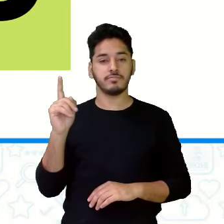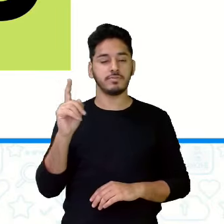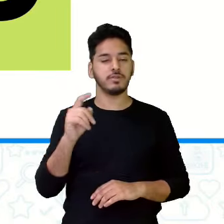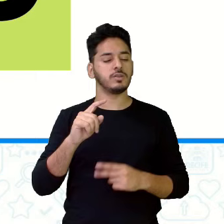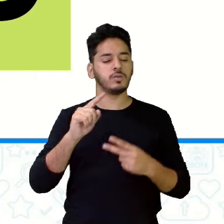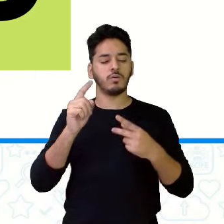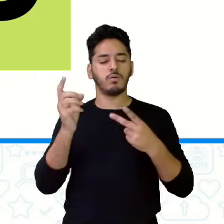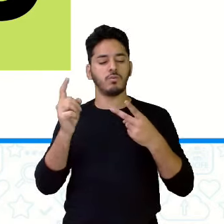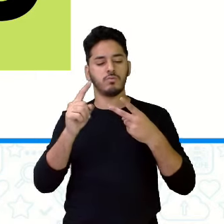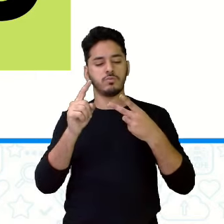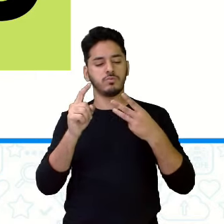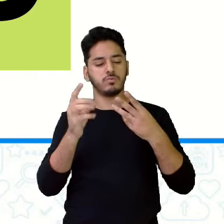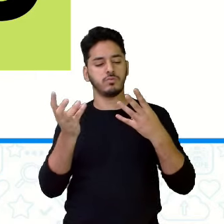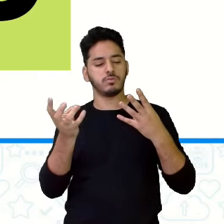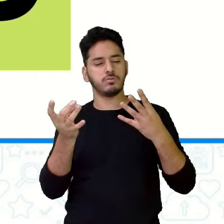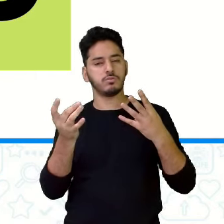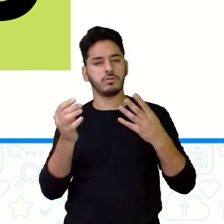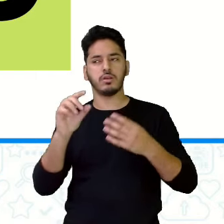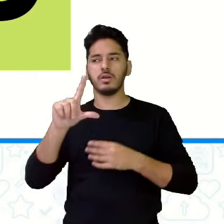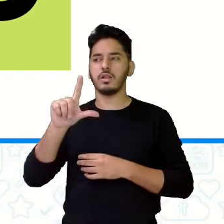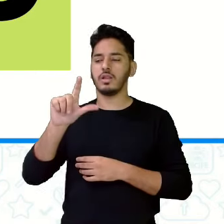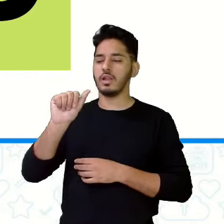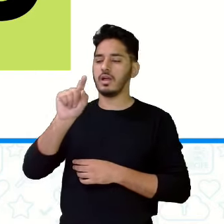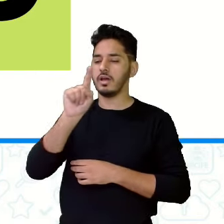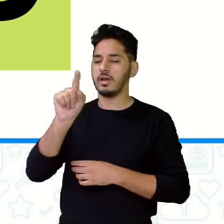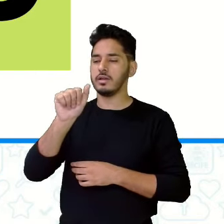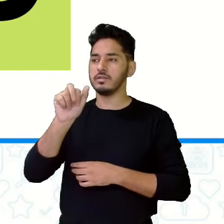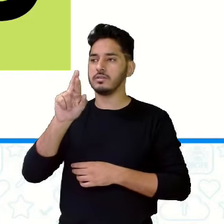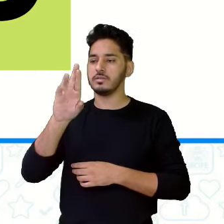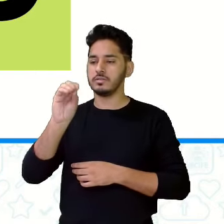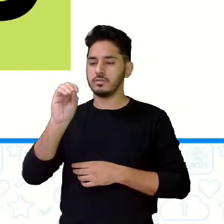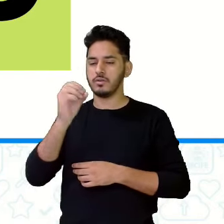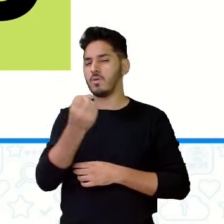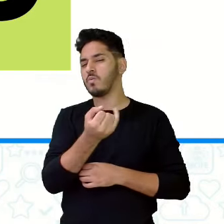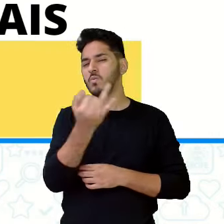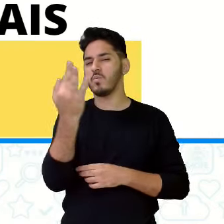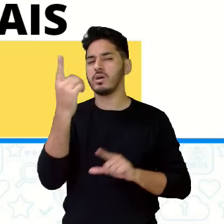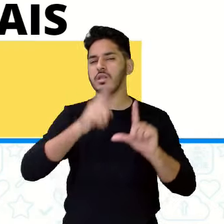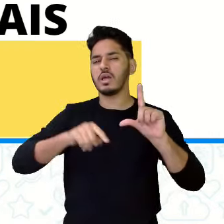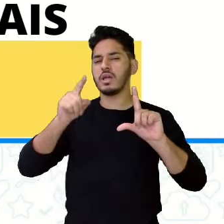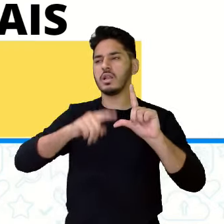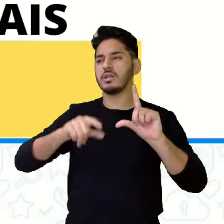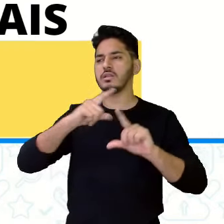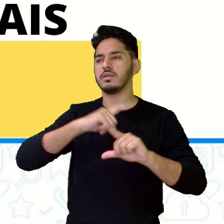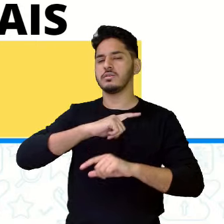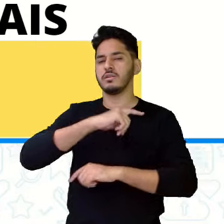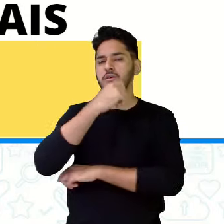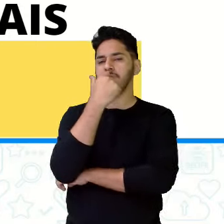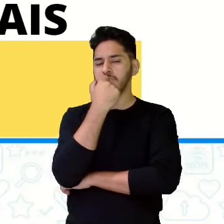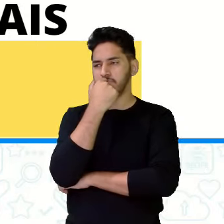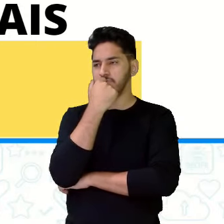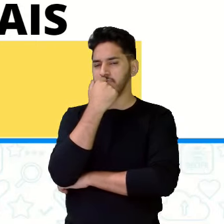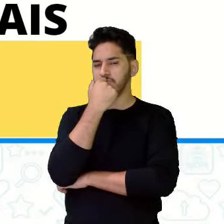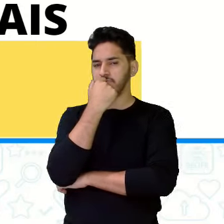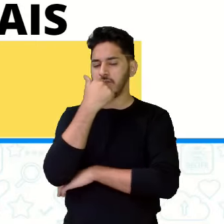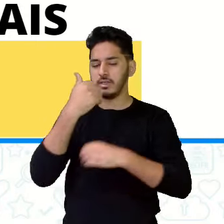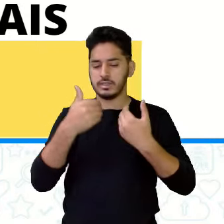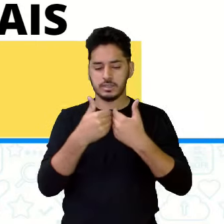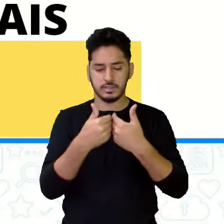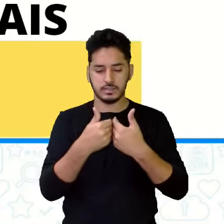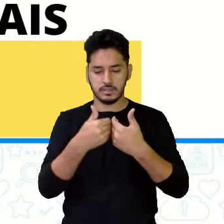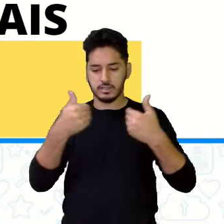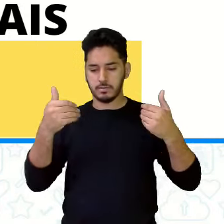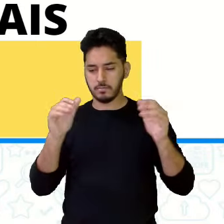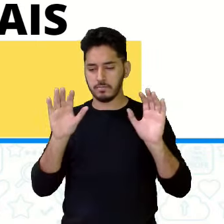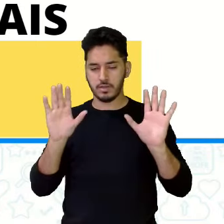letras, veja. Lázaro, Lázaro, quantas letras deste nome? Dividindo consoantes